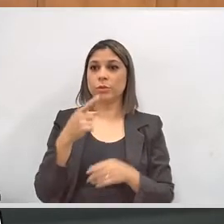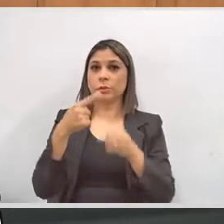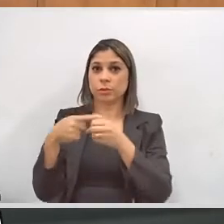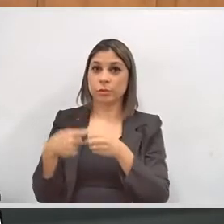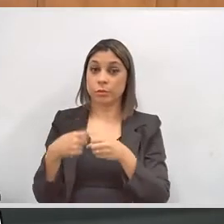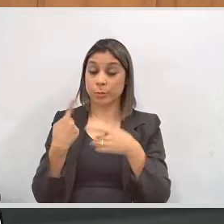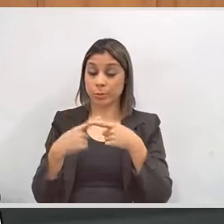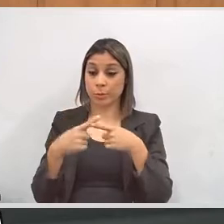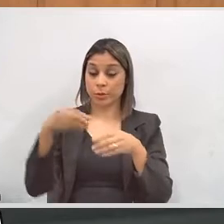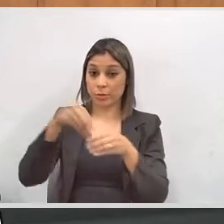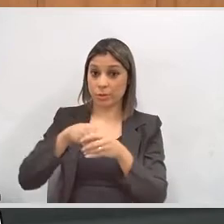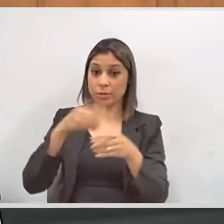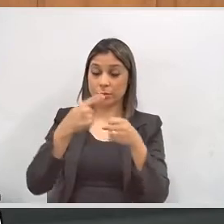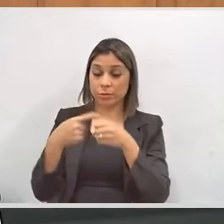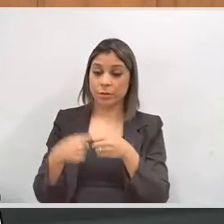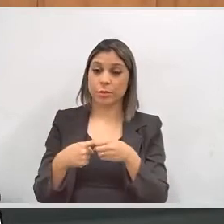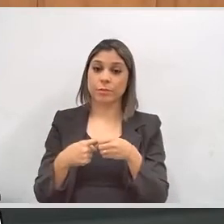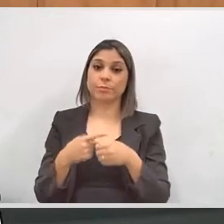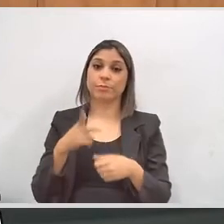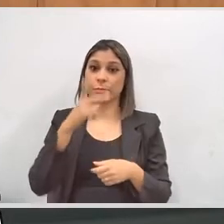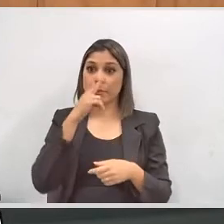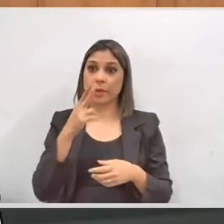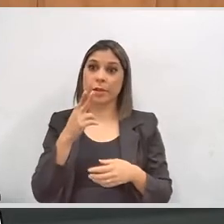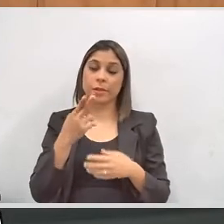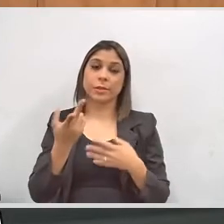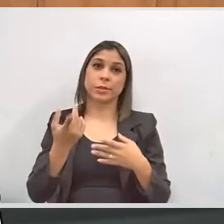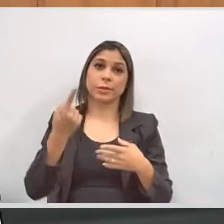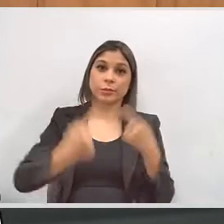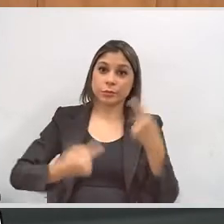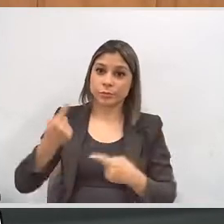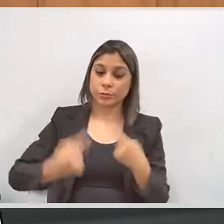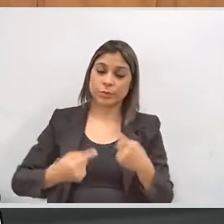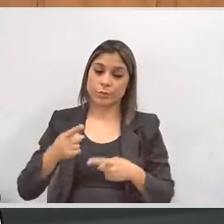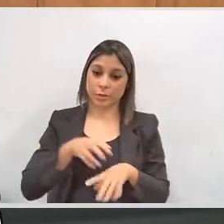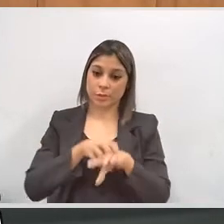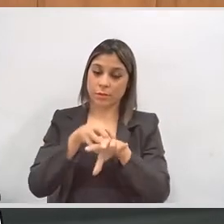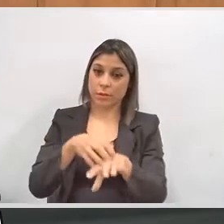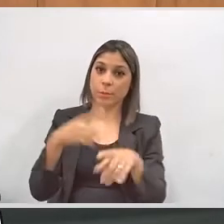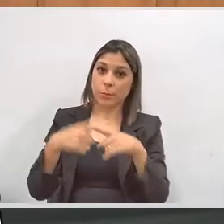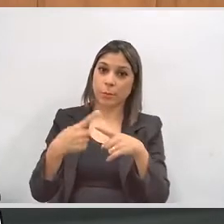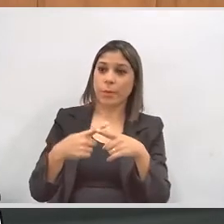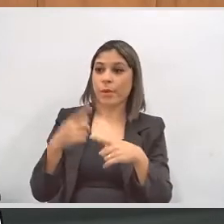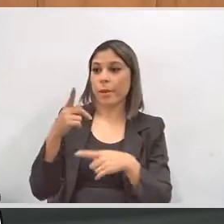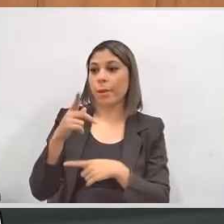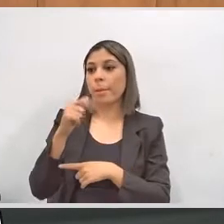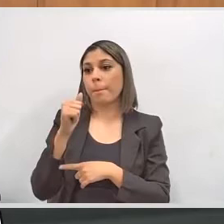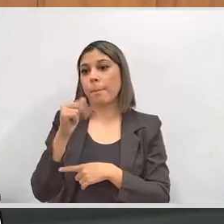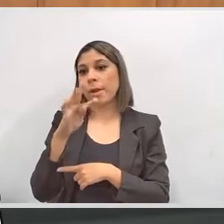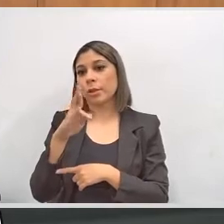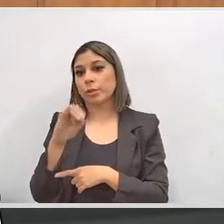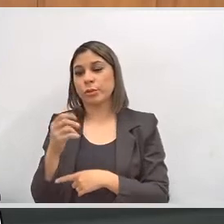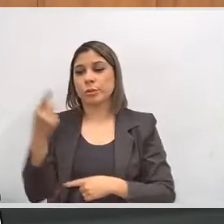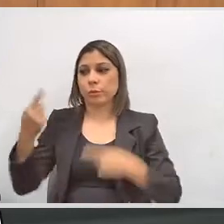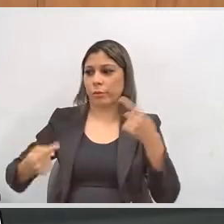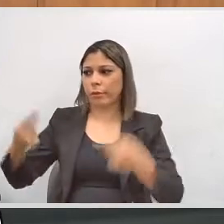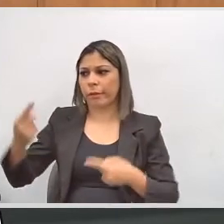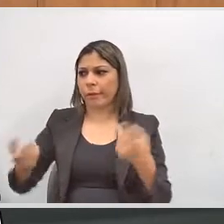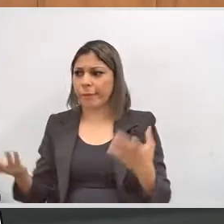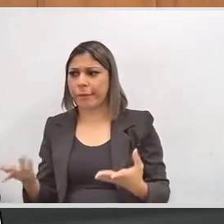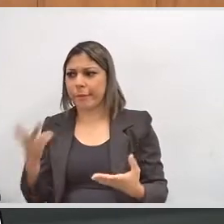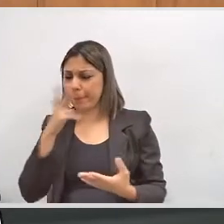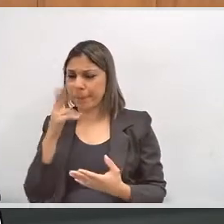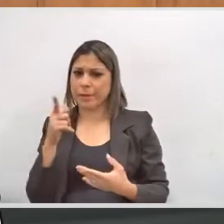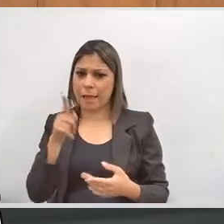municipais existem quase com a guerra interna na questão do transporte do eleitor, que um partido fica vigiando o outro, achando que vai levar o